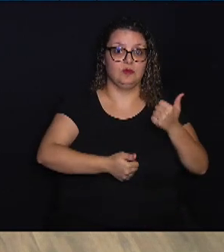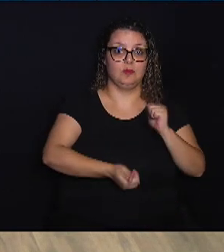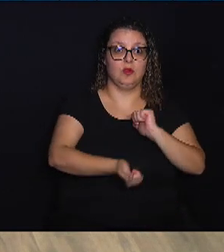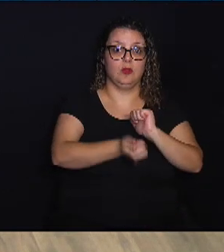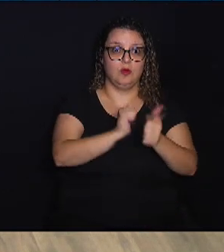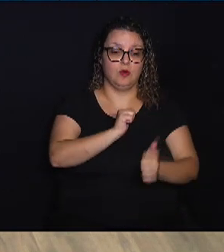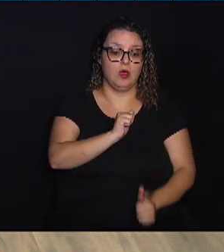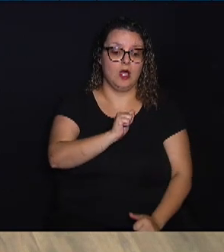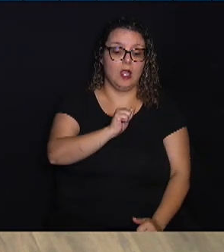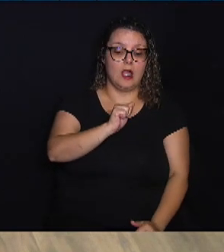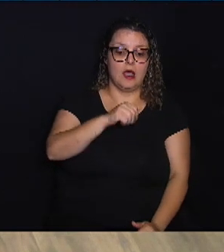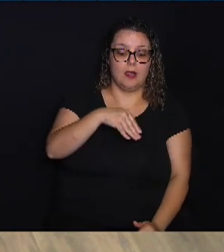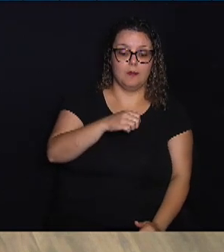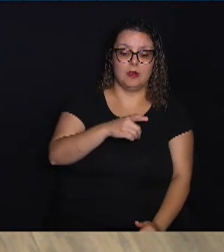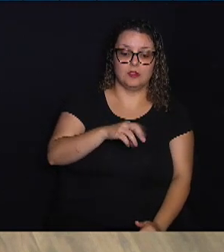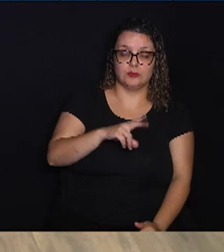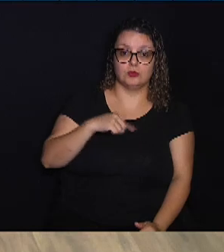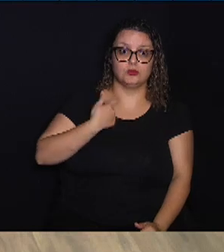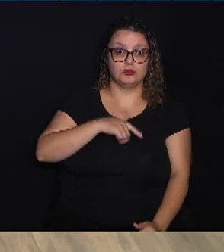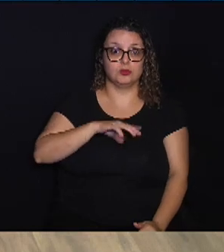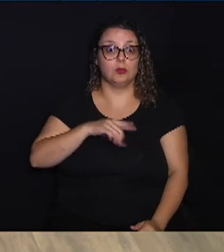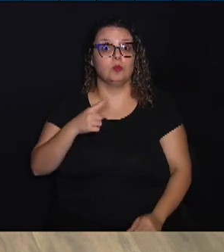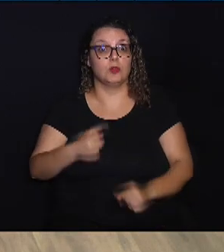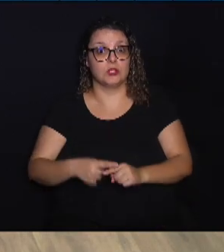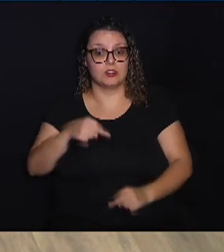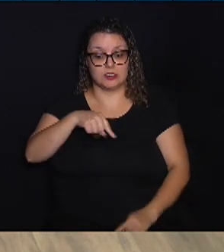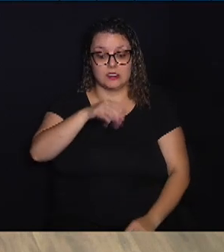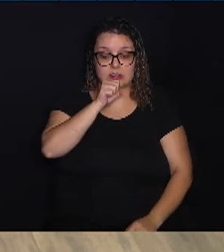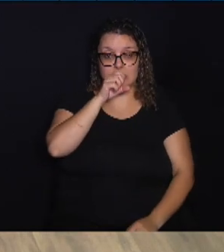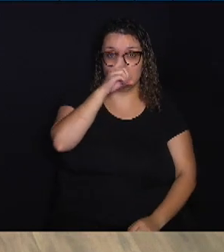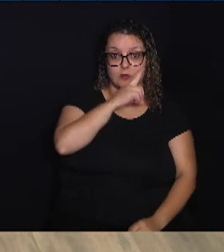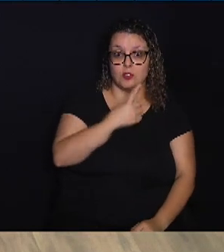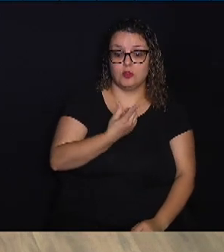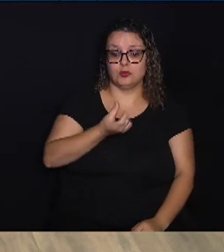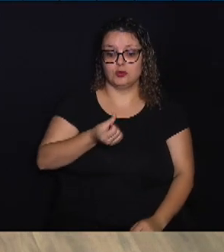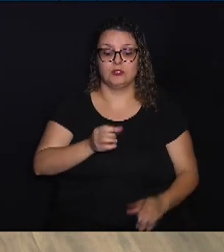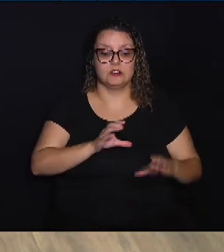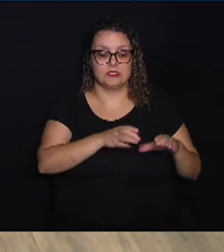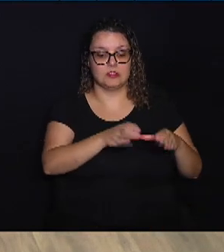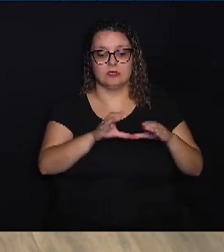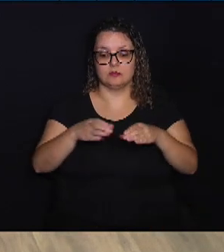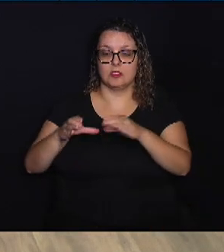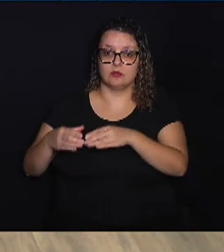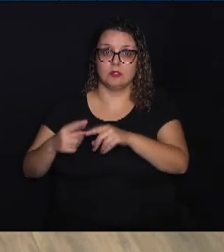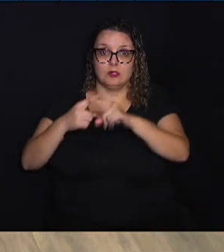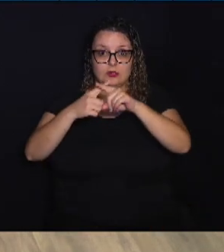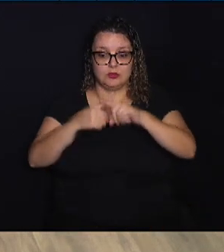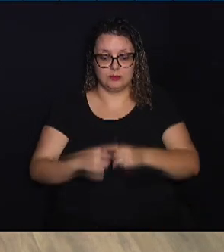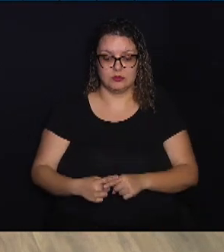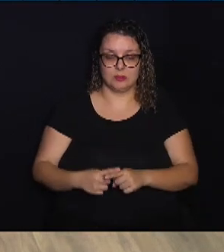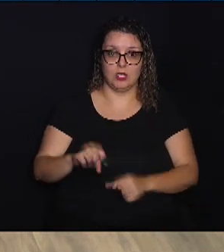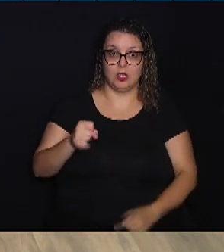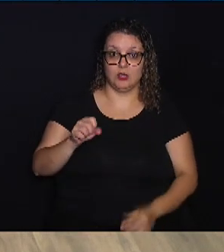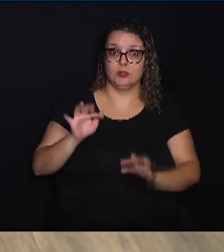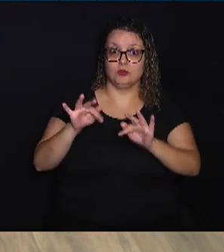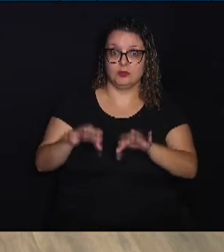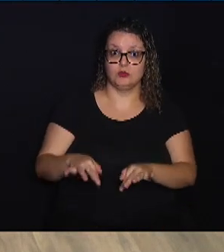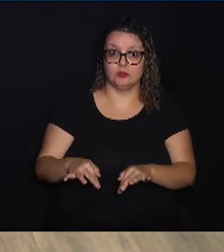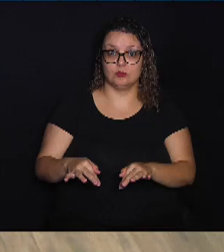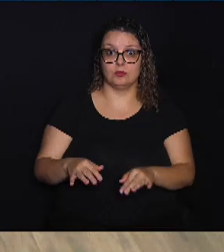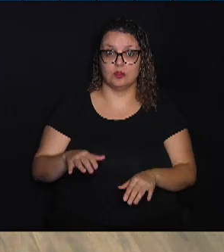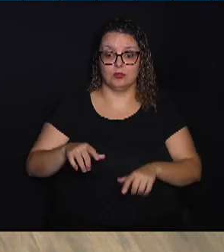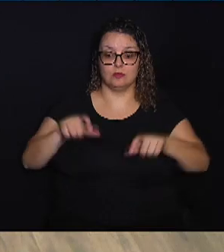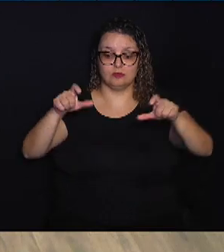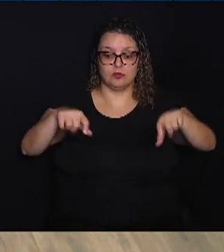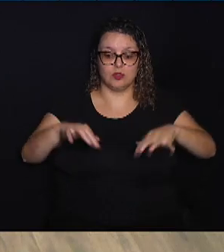na nossa cidade, porque neste fim de semana, os 16 times que disputavam as oitavas de final foram a Campinas. E